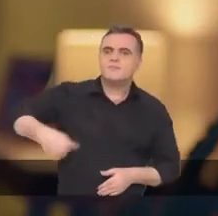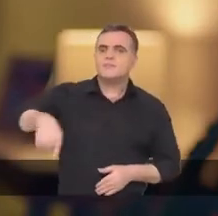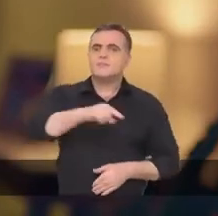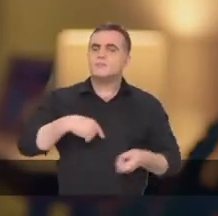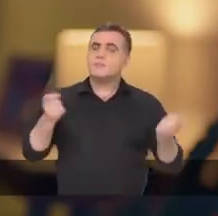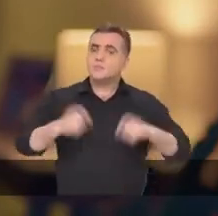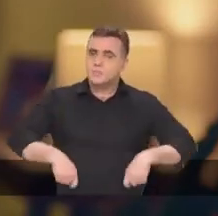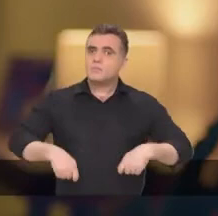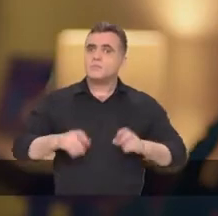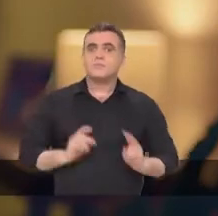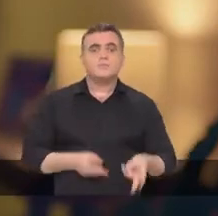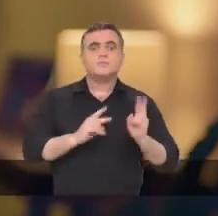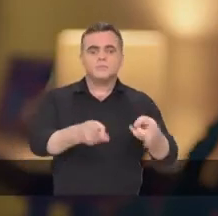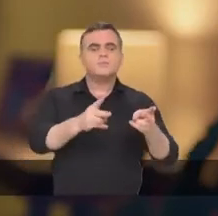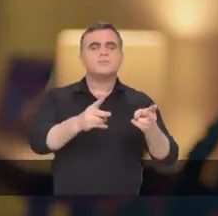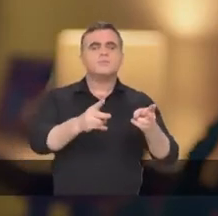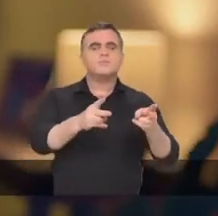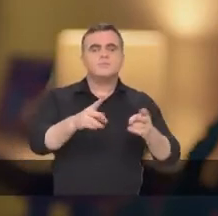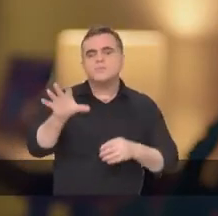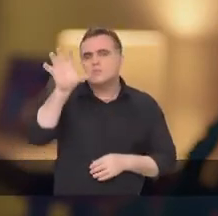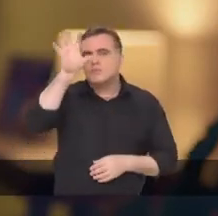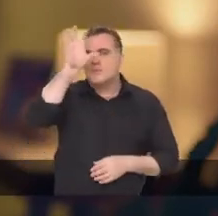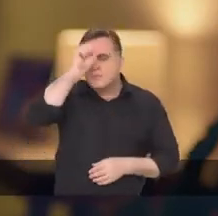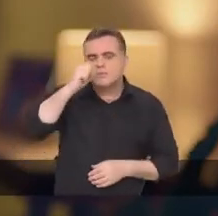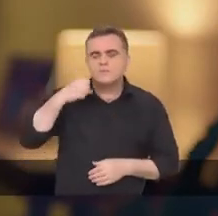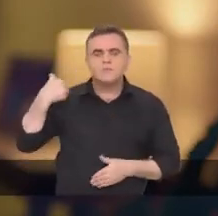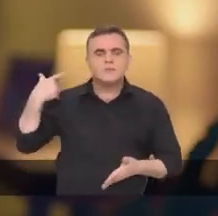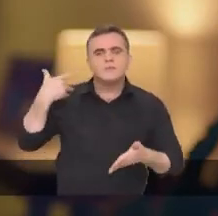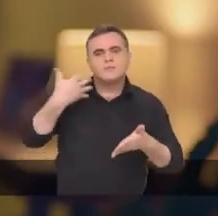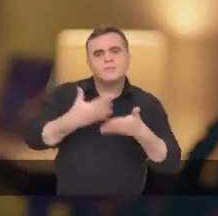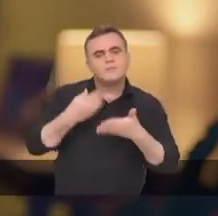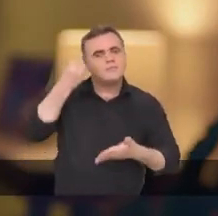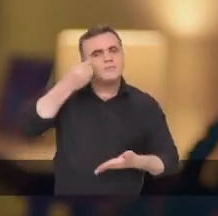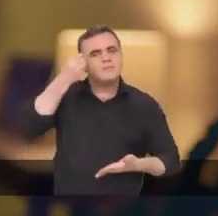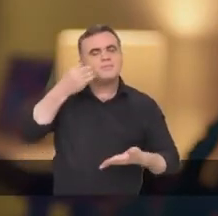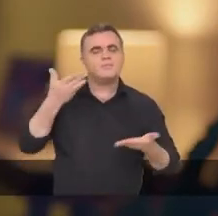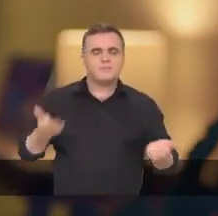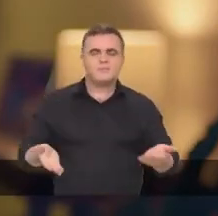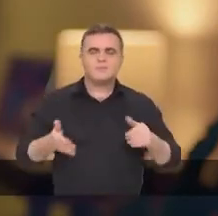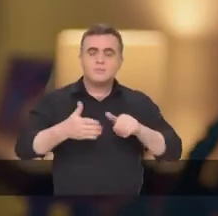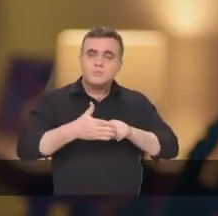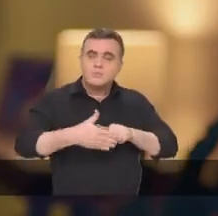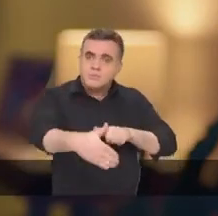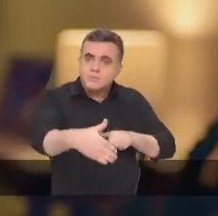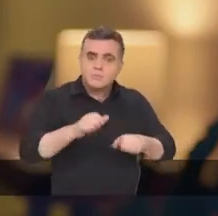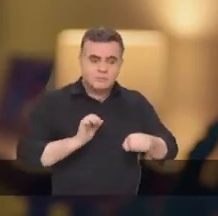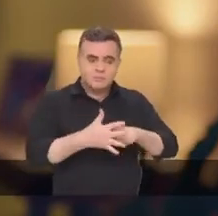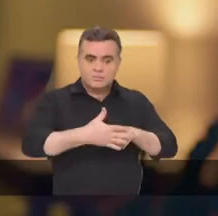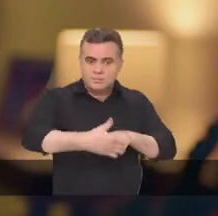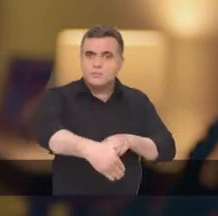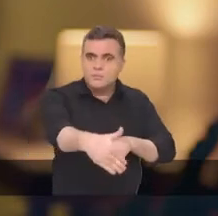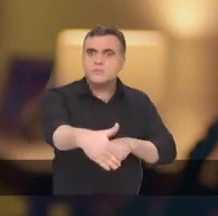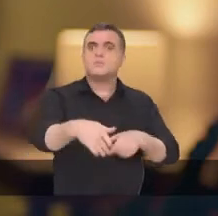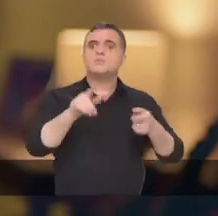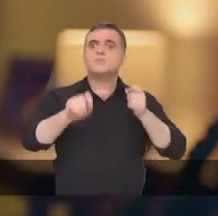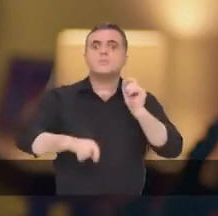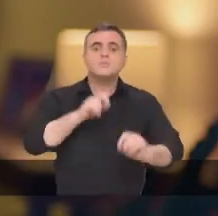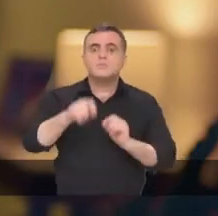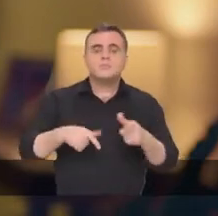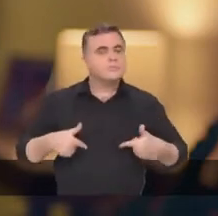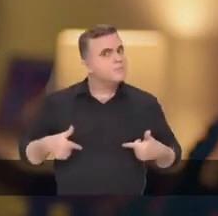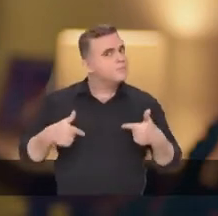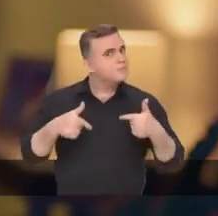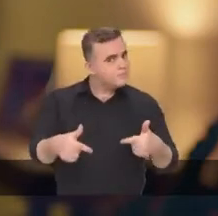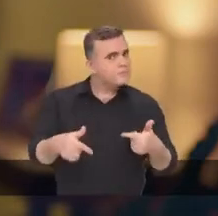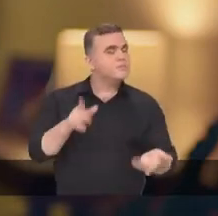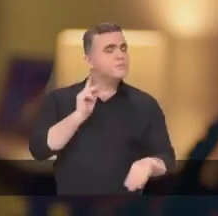tenhamos os cuidados necessários e possamos aprender com essa experiência. O pós-pandemia, em todos os sentidos, é